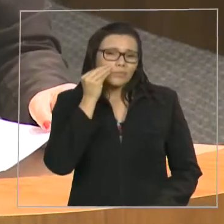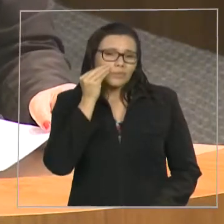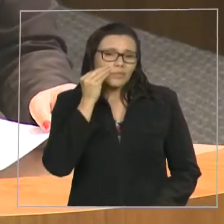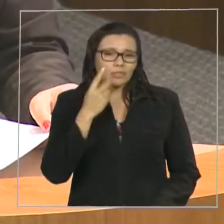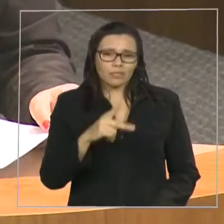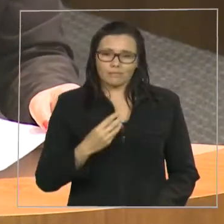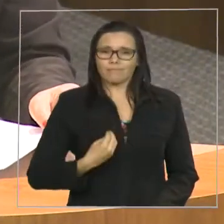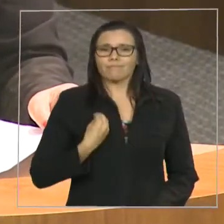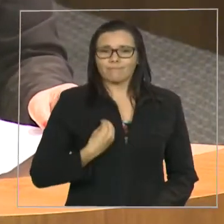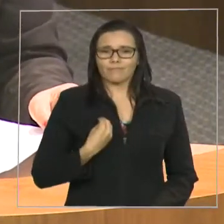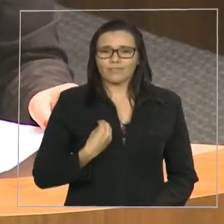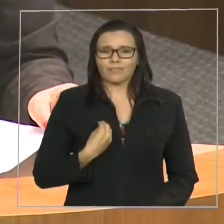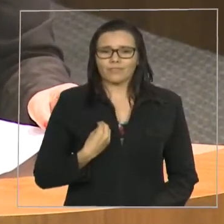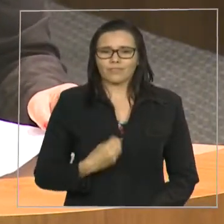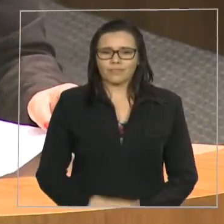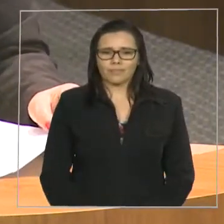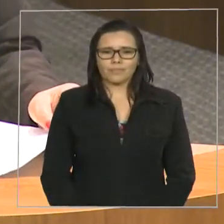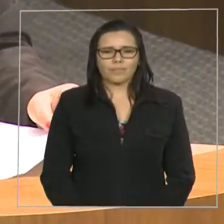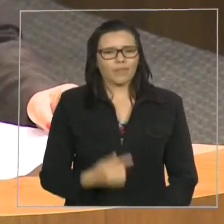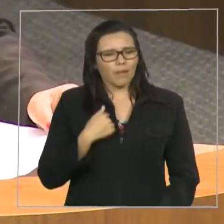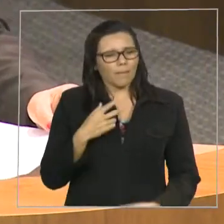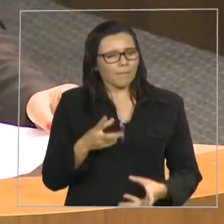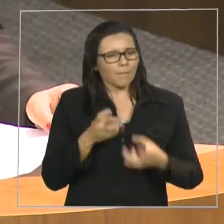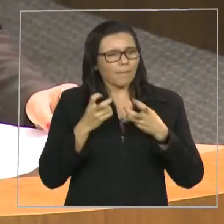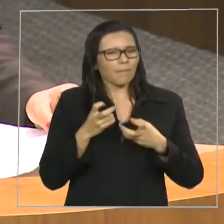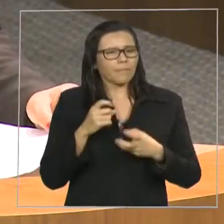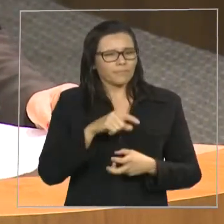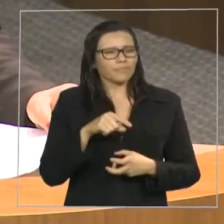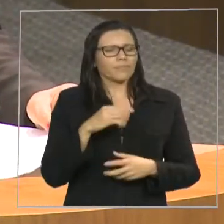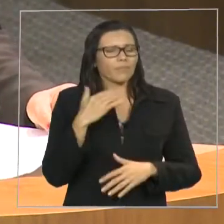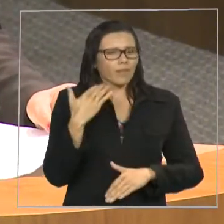vendo crescer cada dia mais.